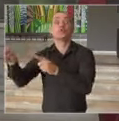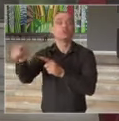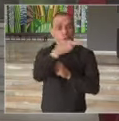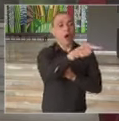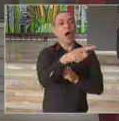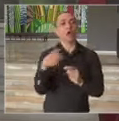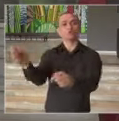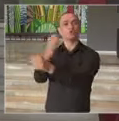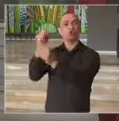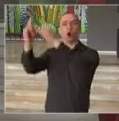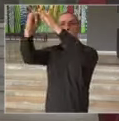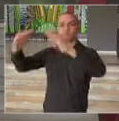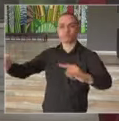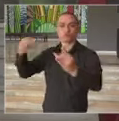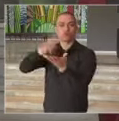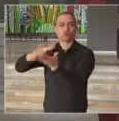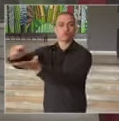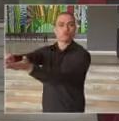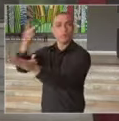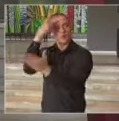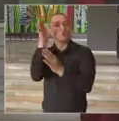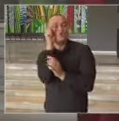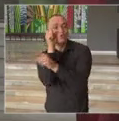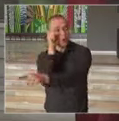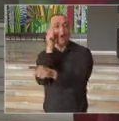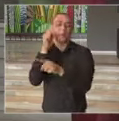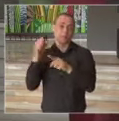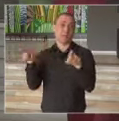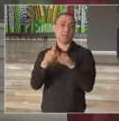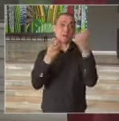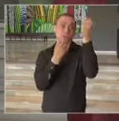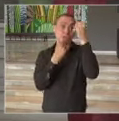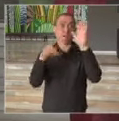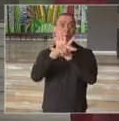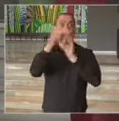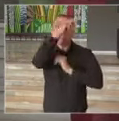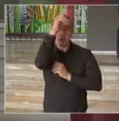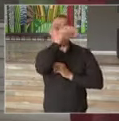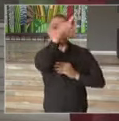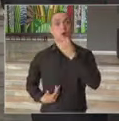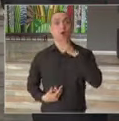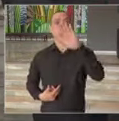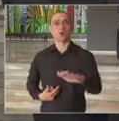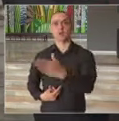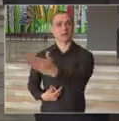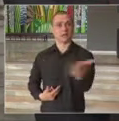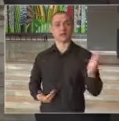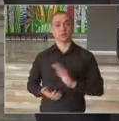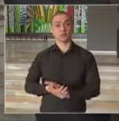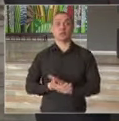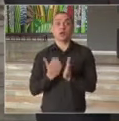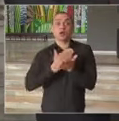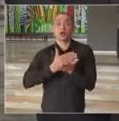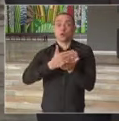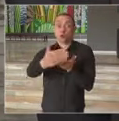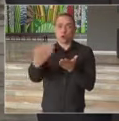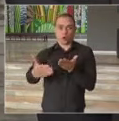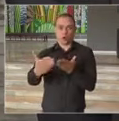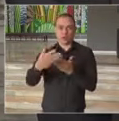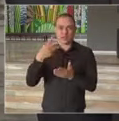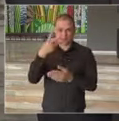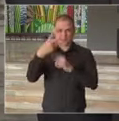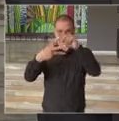acordo com os dados dos municípios e da Fundação Serrade. Iniciando, então, os três